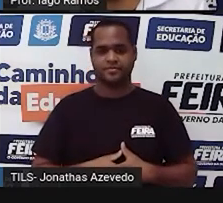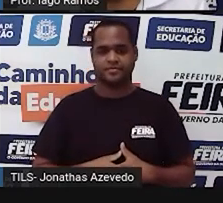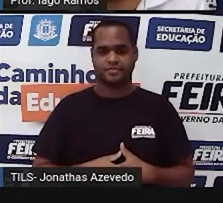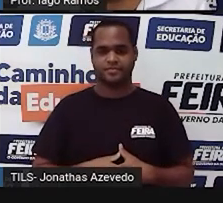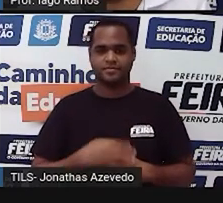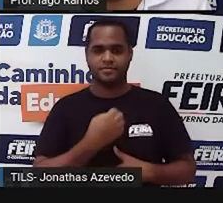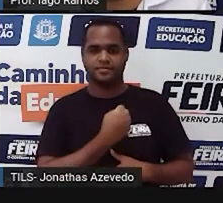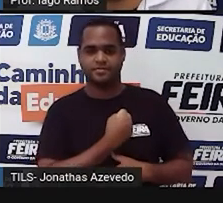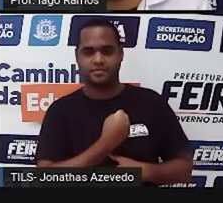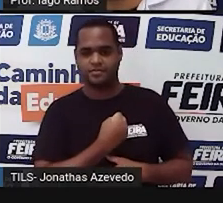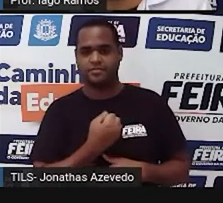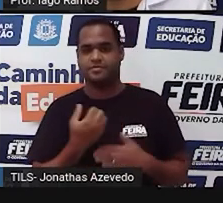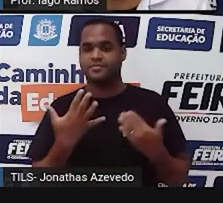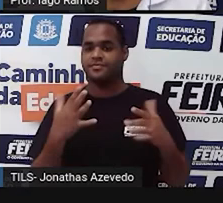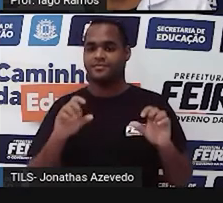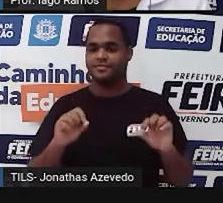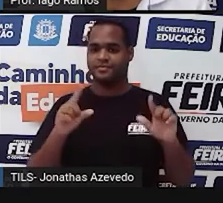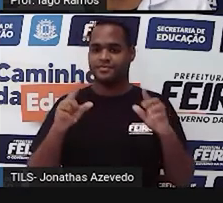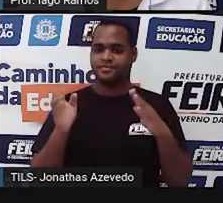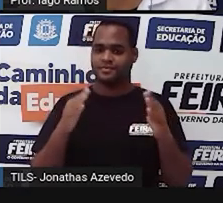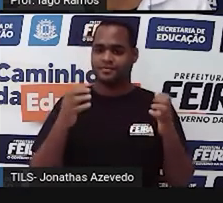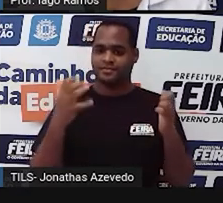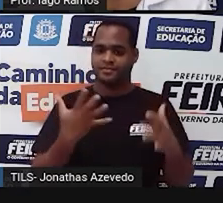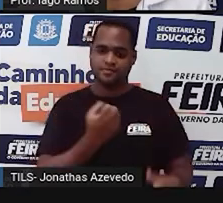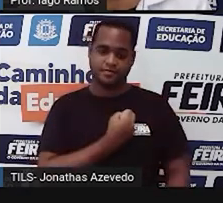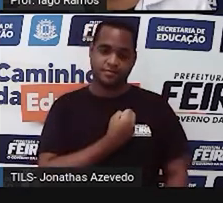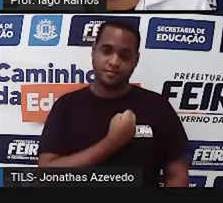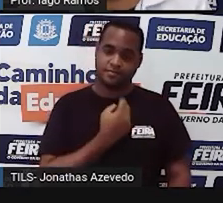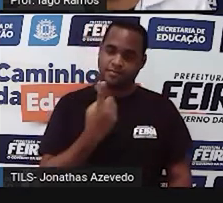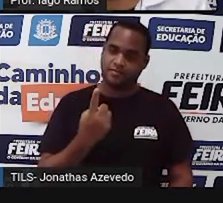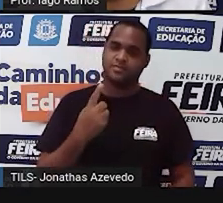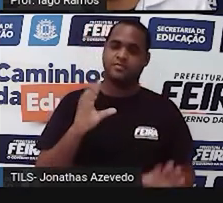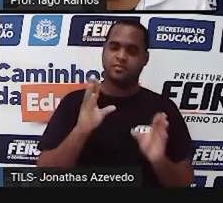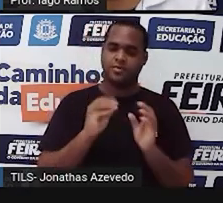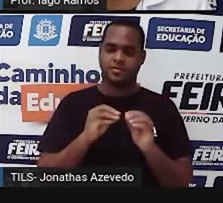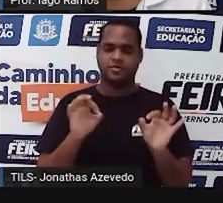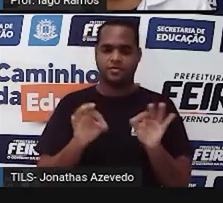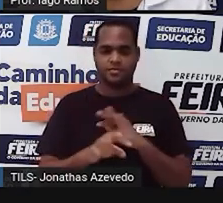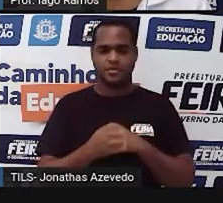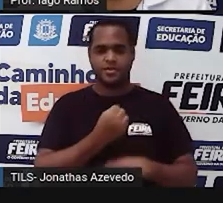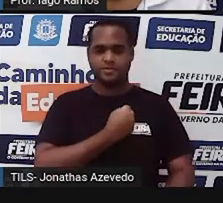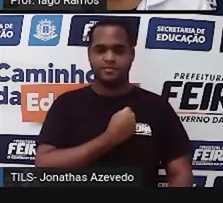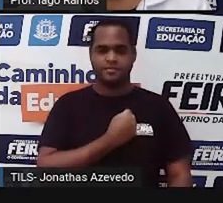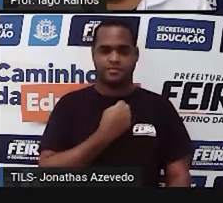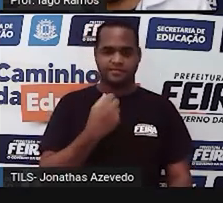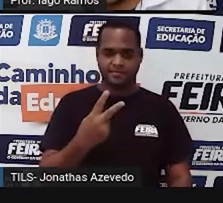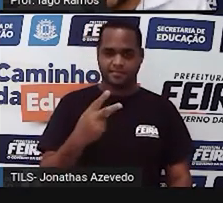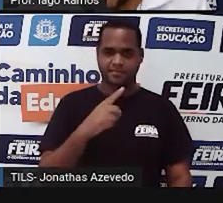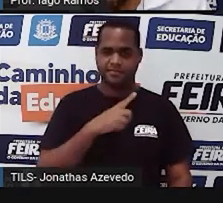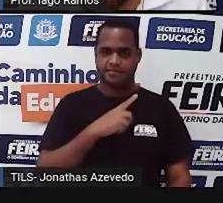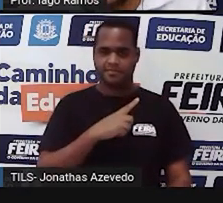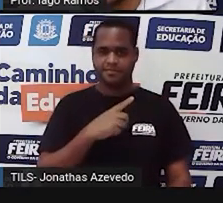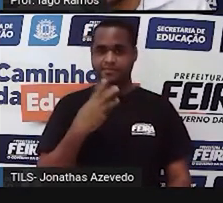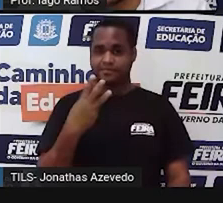próximo. Concluímos a 1. Concluímos a 2. Vamos à etapa 3.